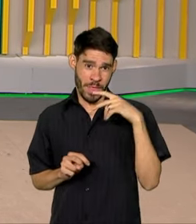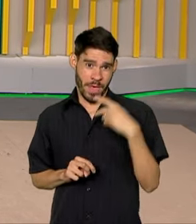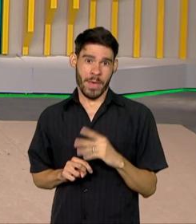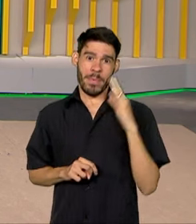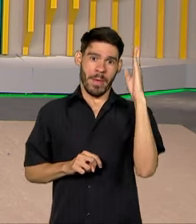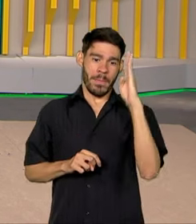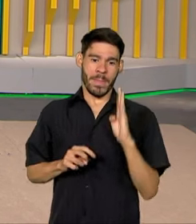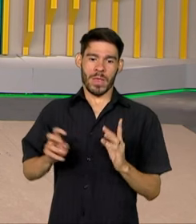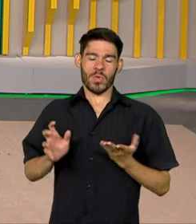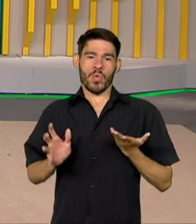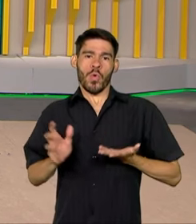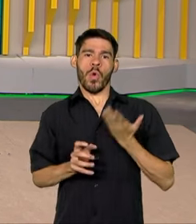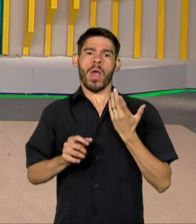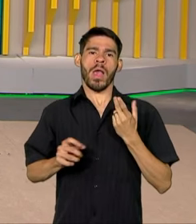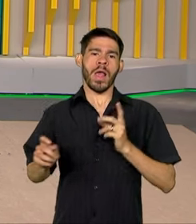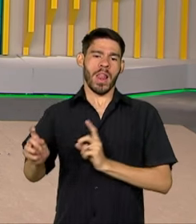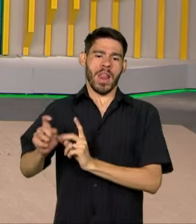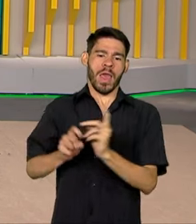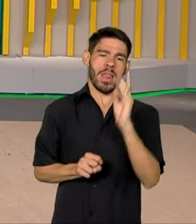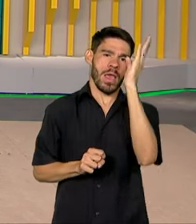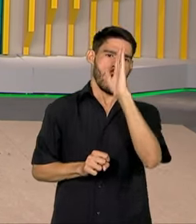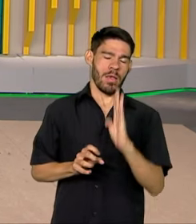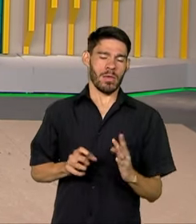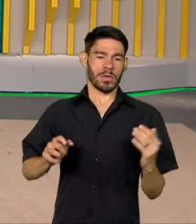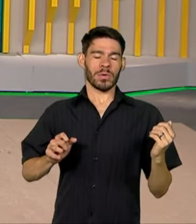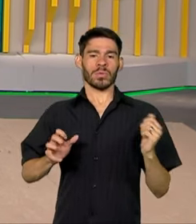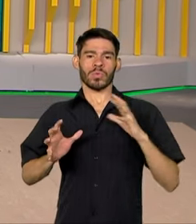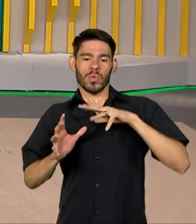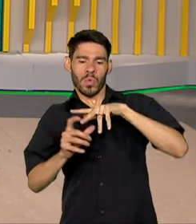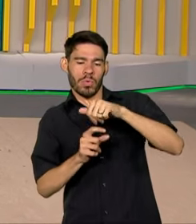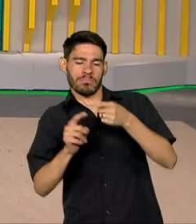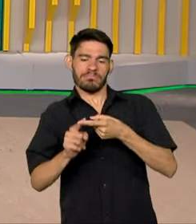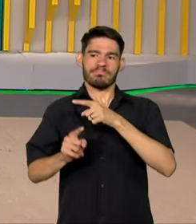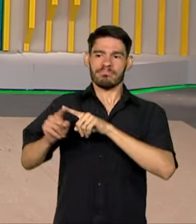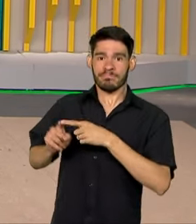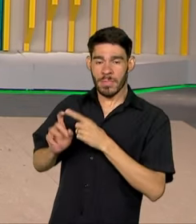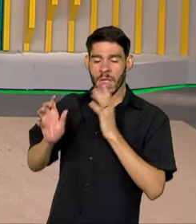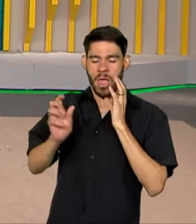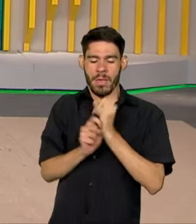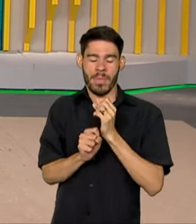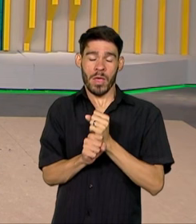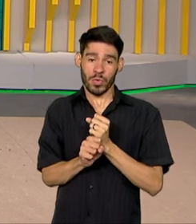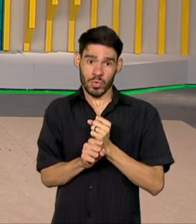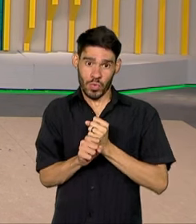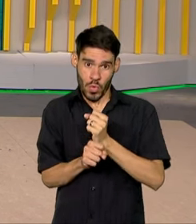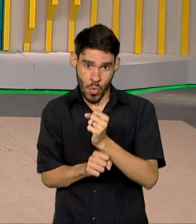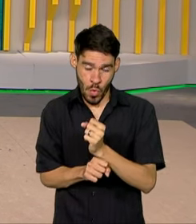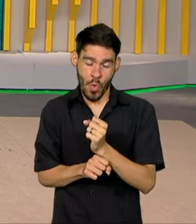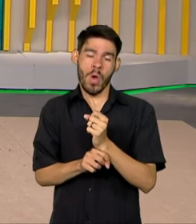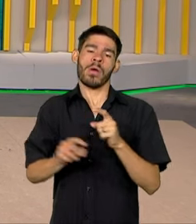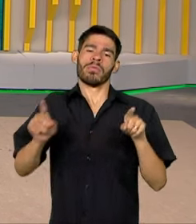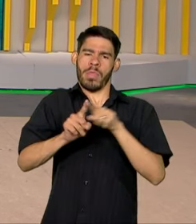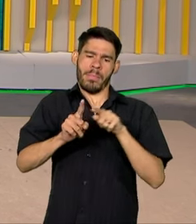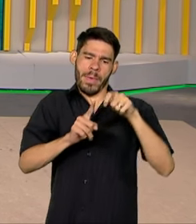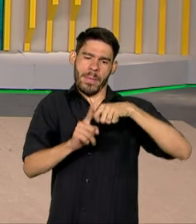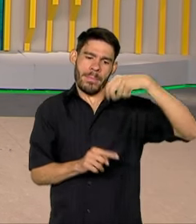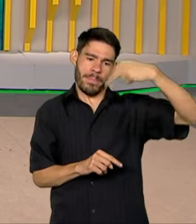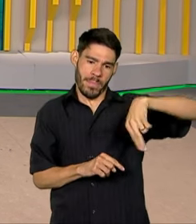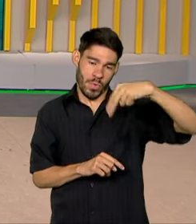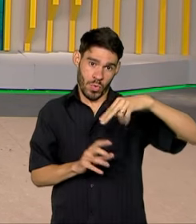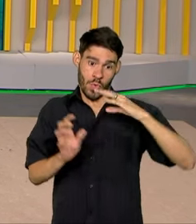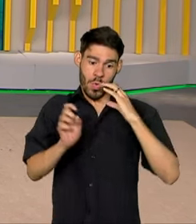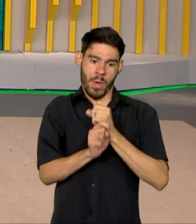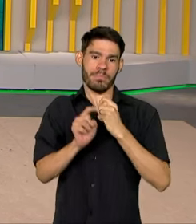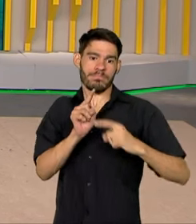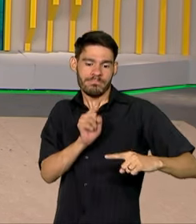em Dia é a balança comercial do Brasil com o mundo. Tanto no acumulado do ano, quanto em novembro, o